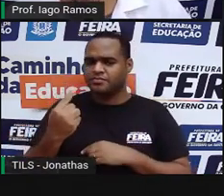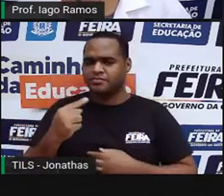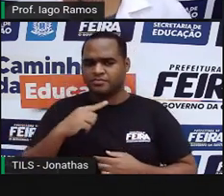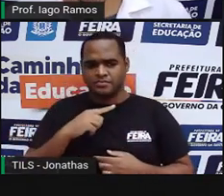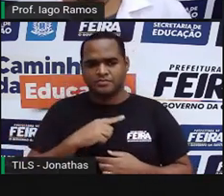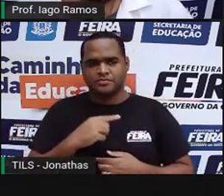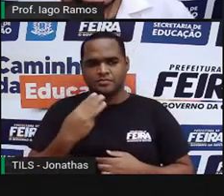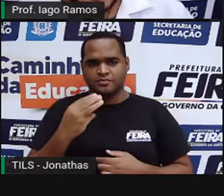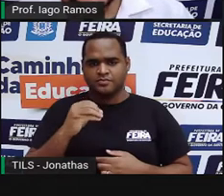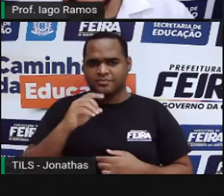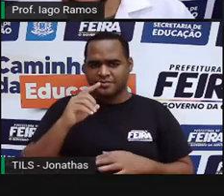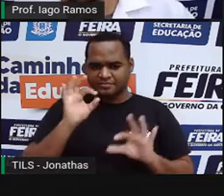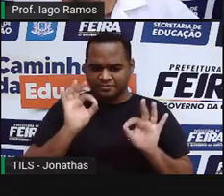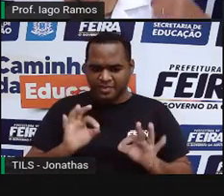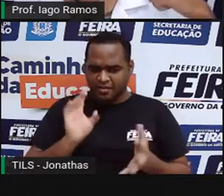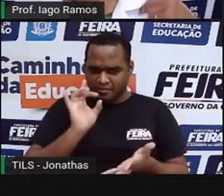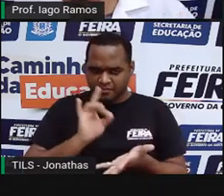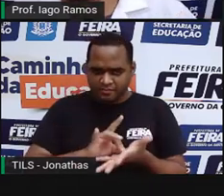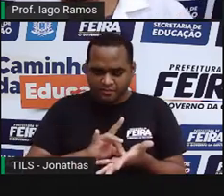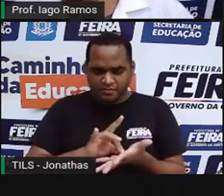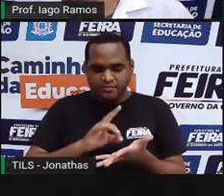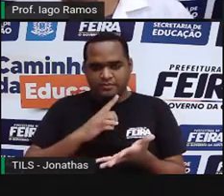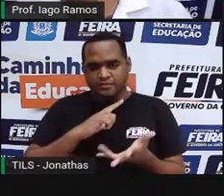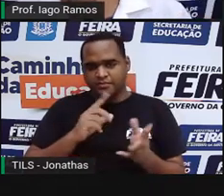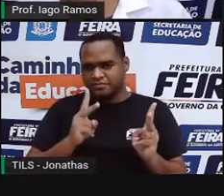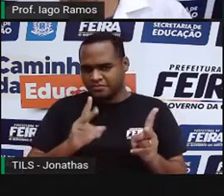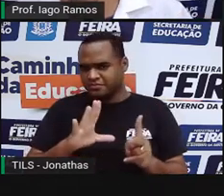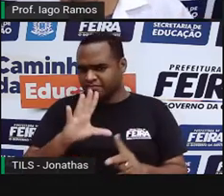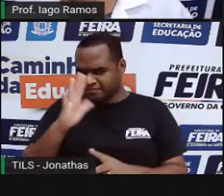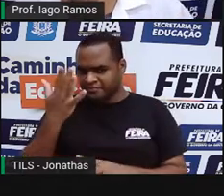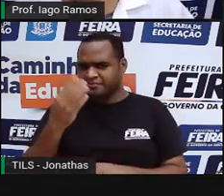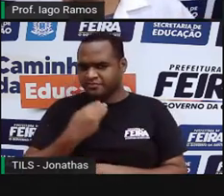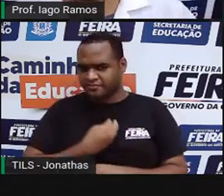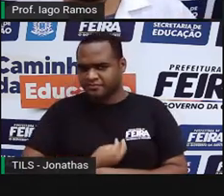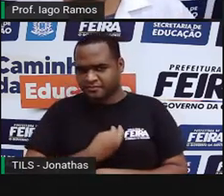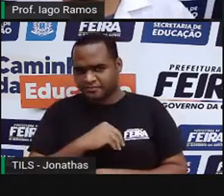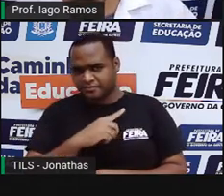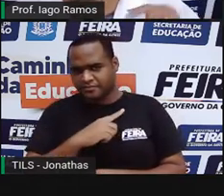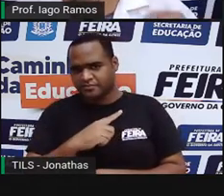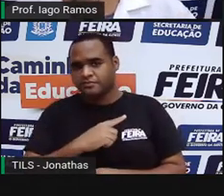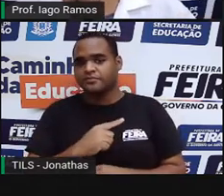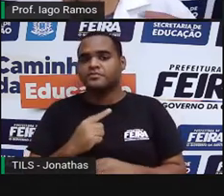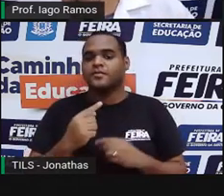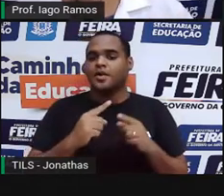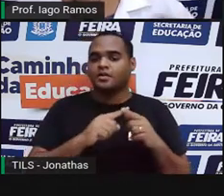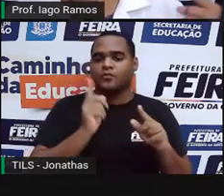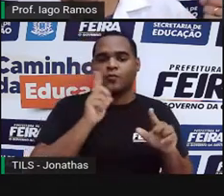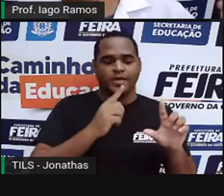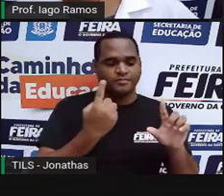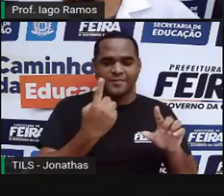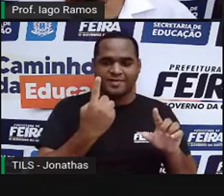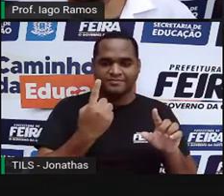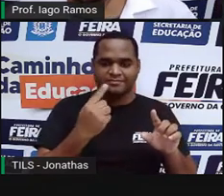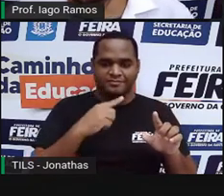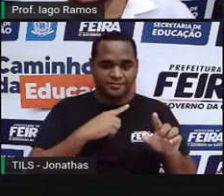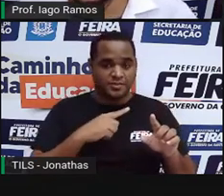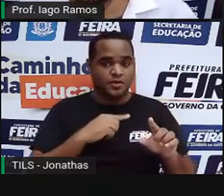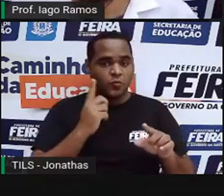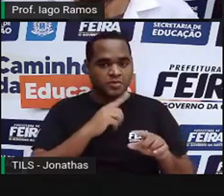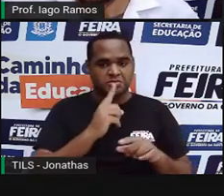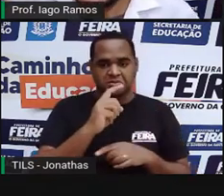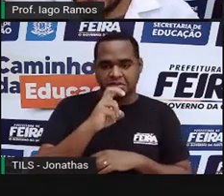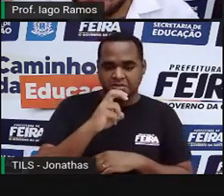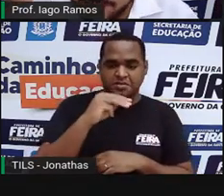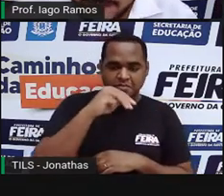Isso é verdade? Isso sempre acontece? Se no primeiro tempo um gol é marcado aos 15 minutos,